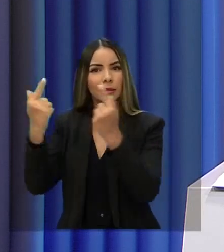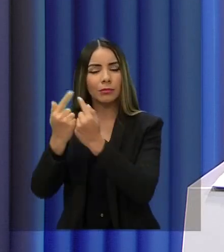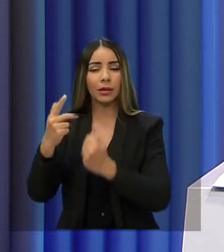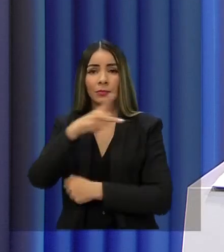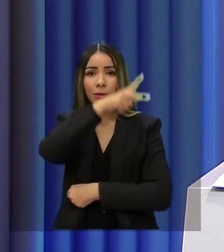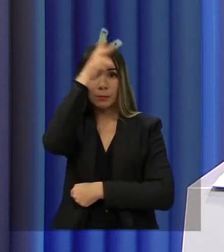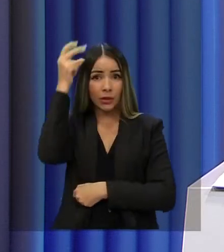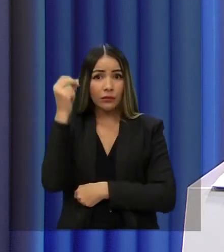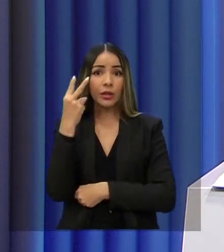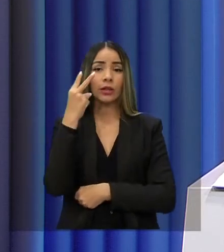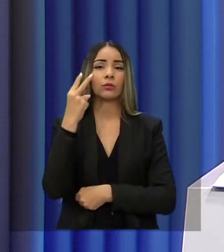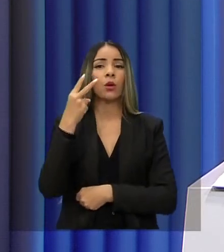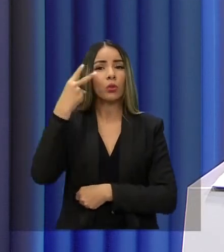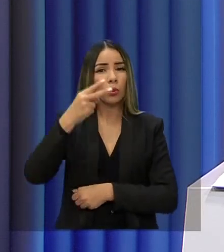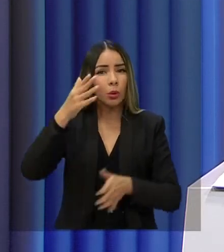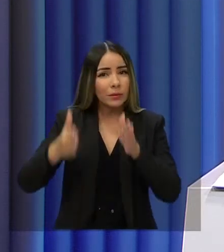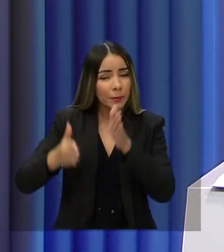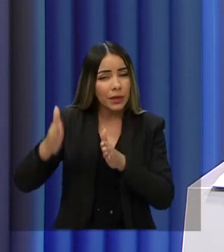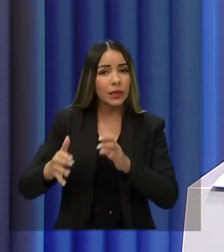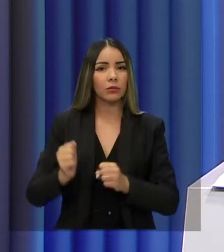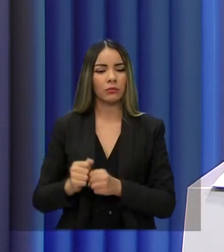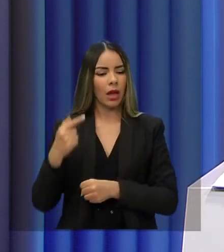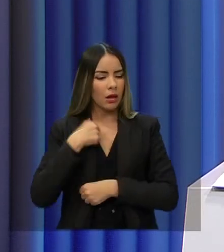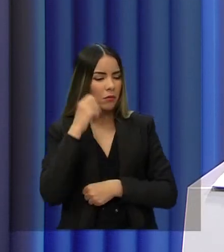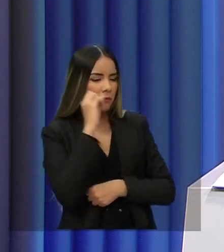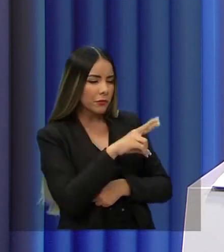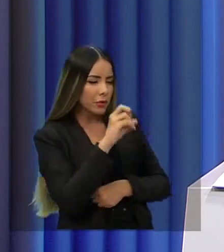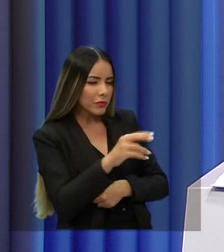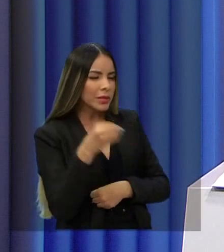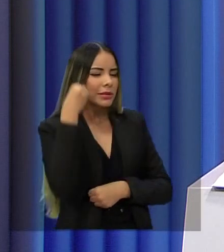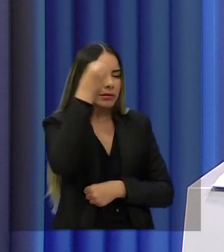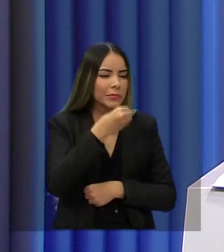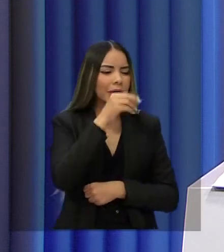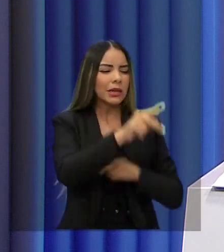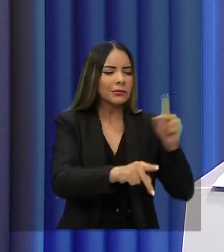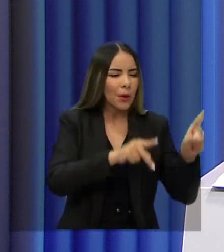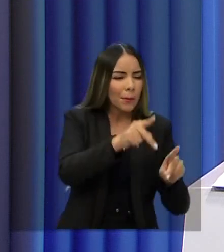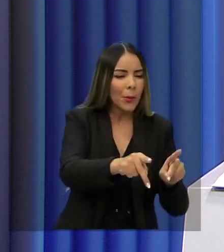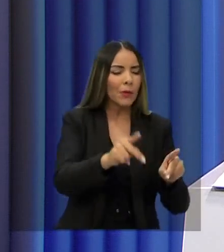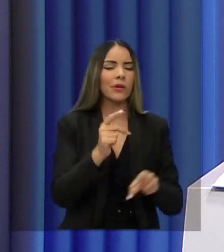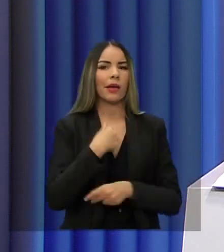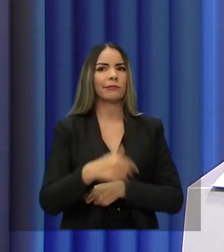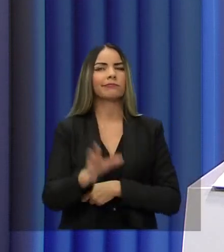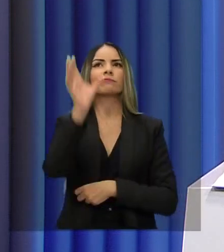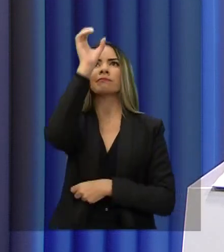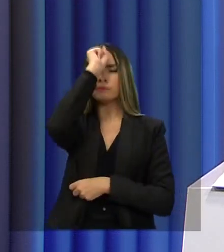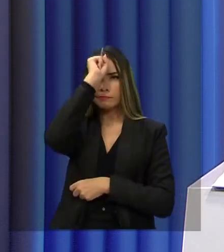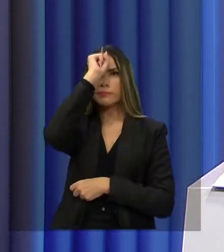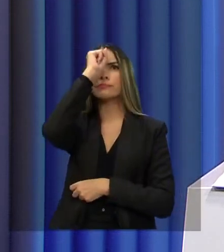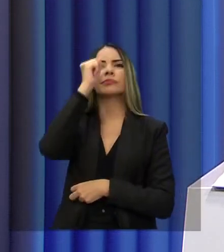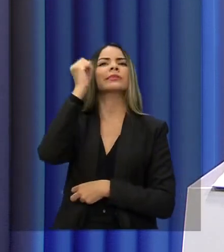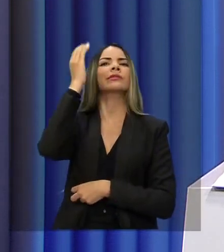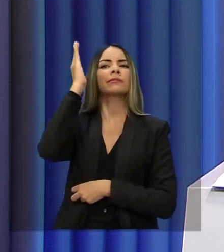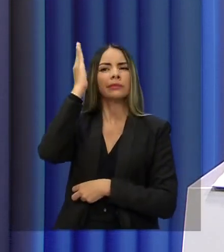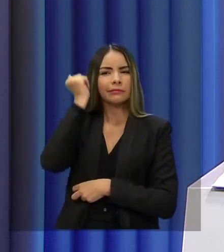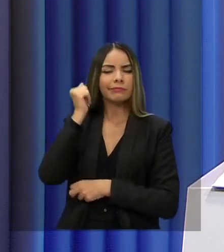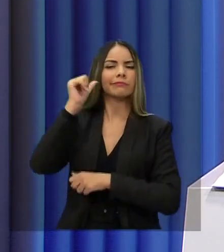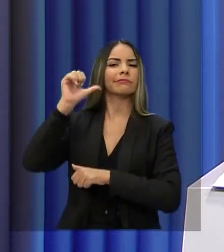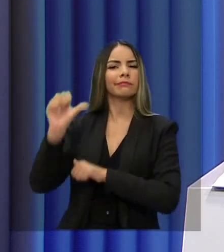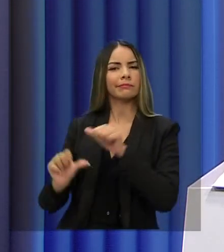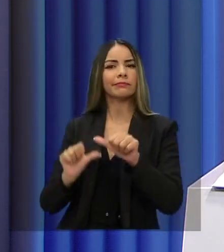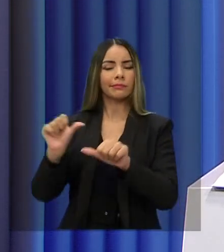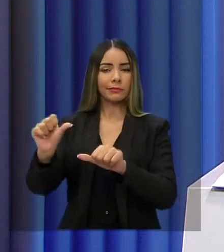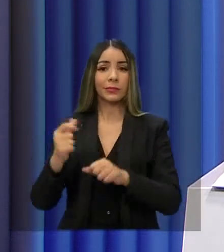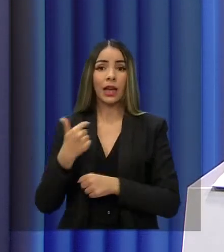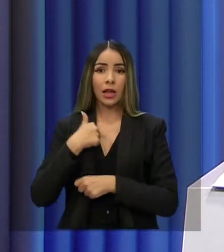conviver com o sofrimento do povo, de aprender com a crítica e de tornar isso realidade de mudança, foi o que eu fiz aqui,